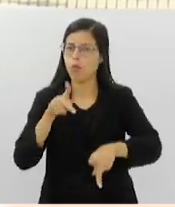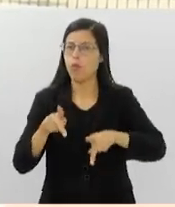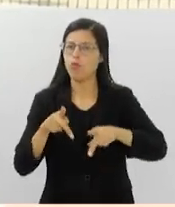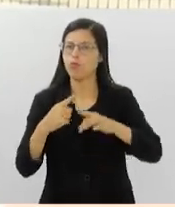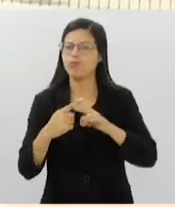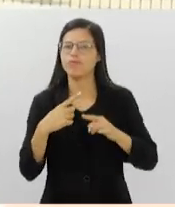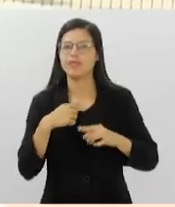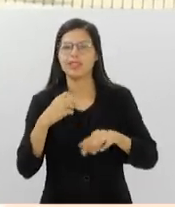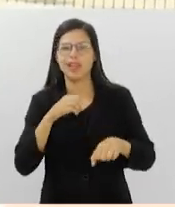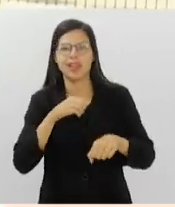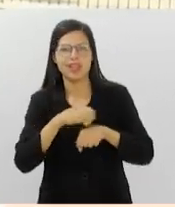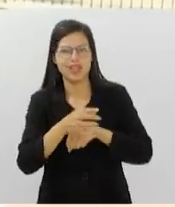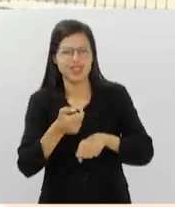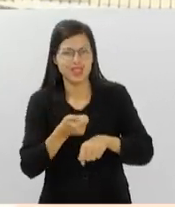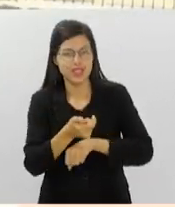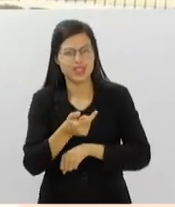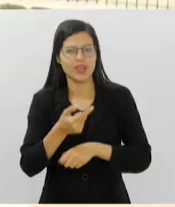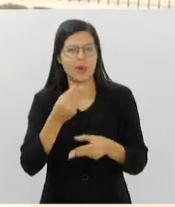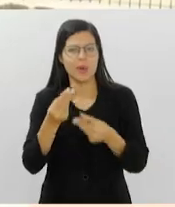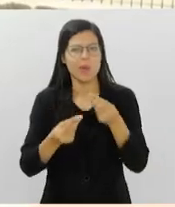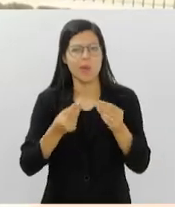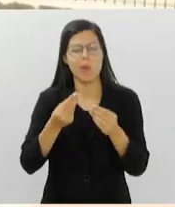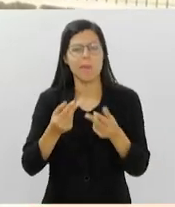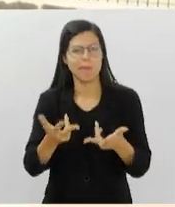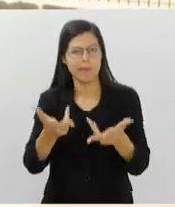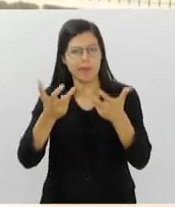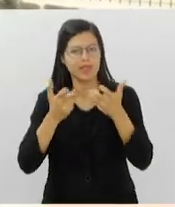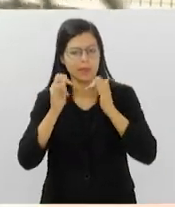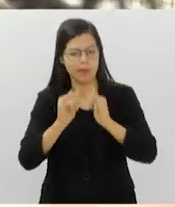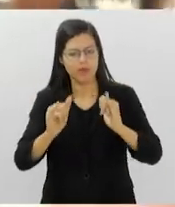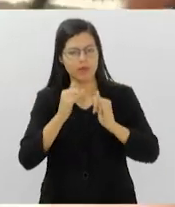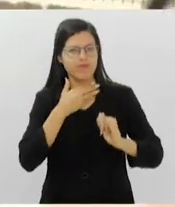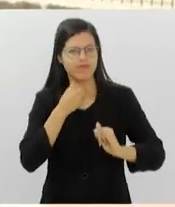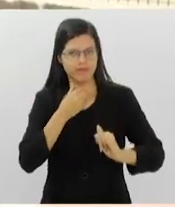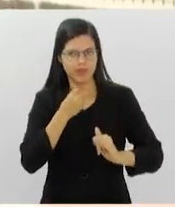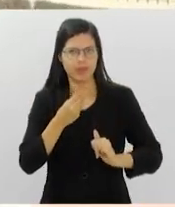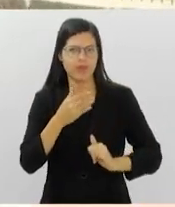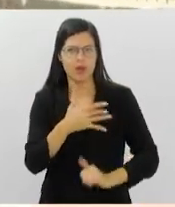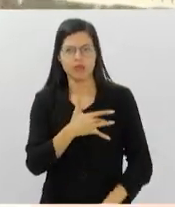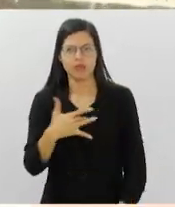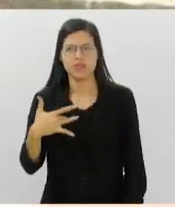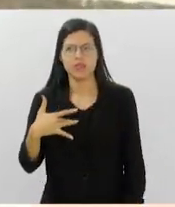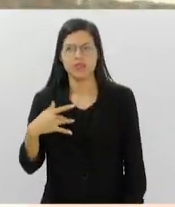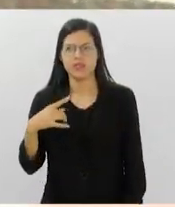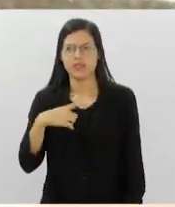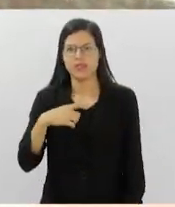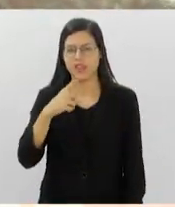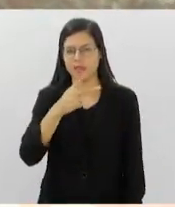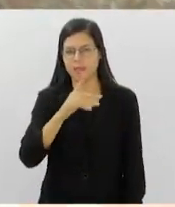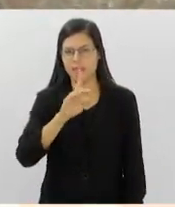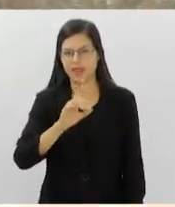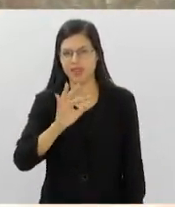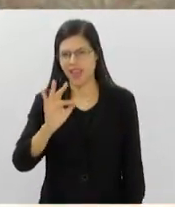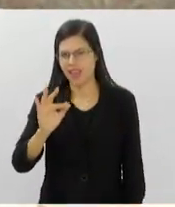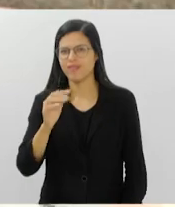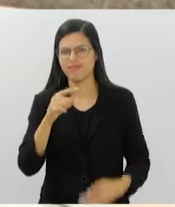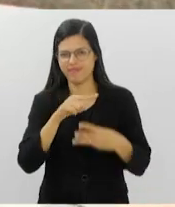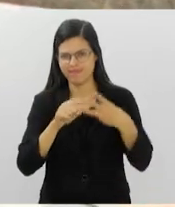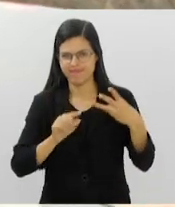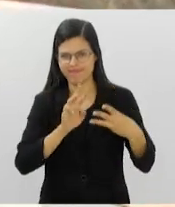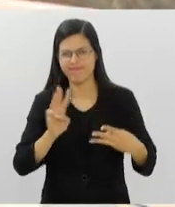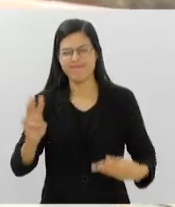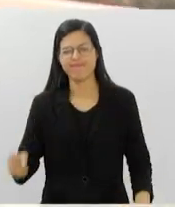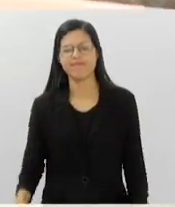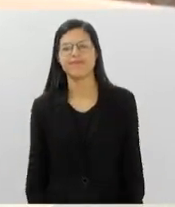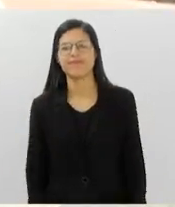como identificar uma desinformação em saúde, né? Então, está disponível em PDF nesses três sites. Tayane, muito